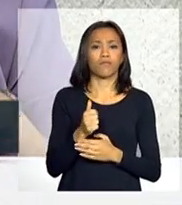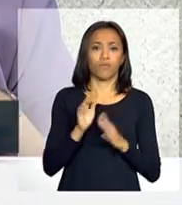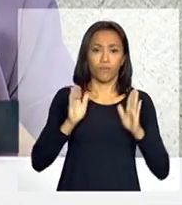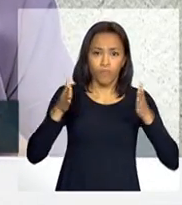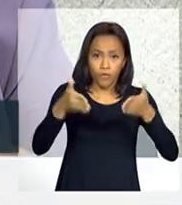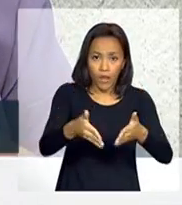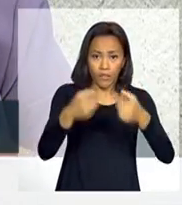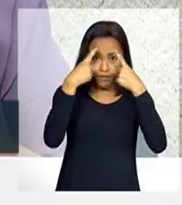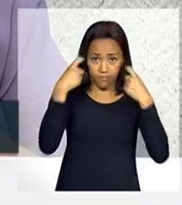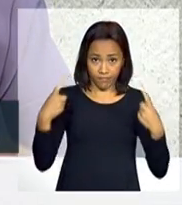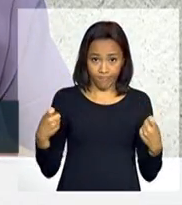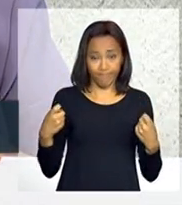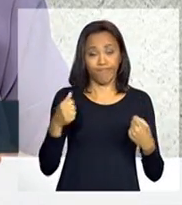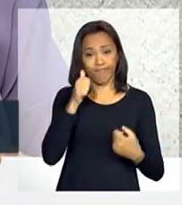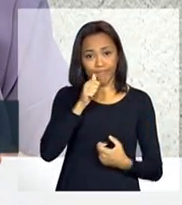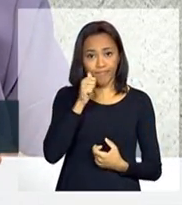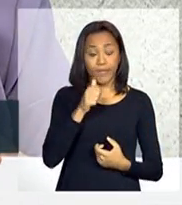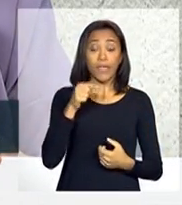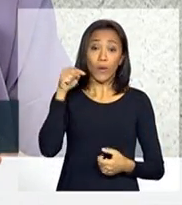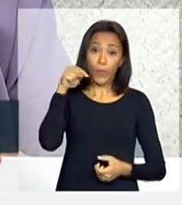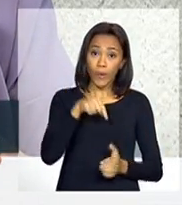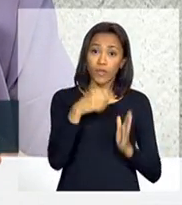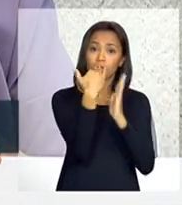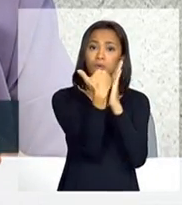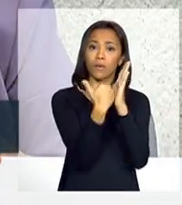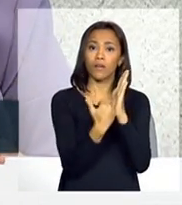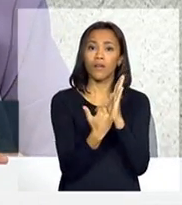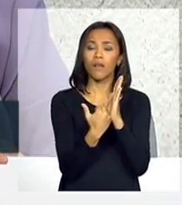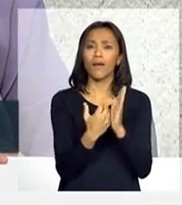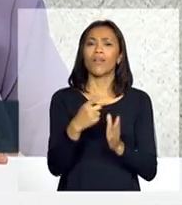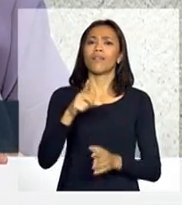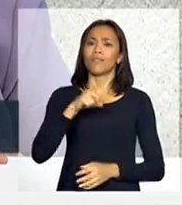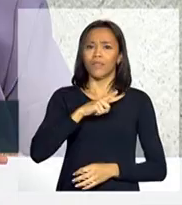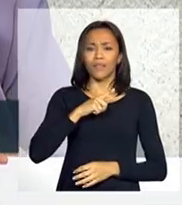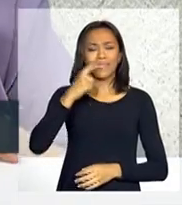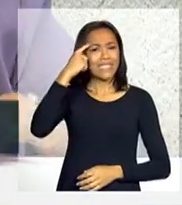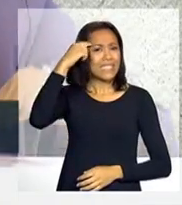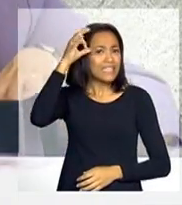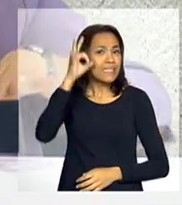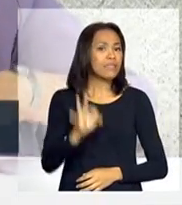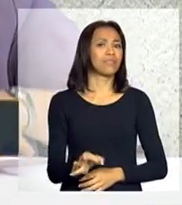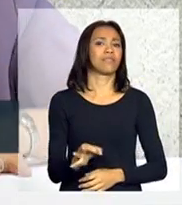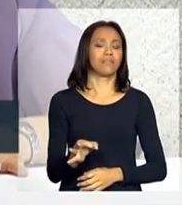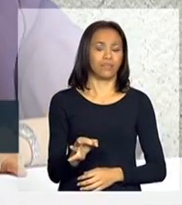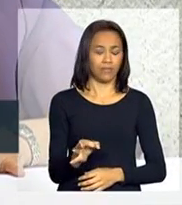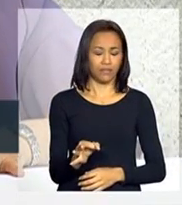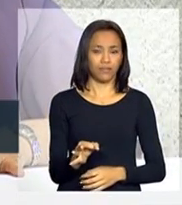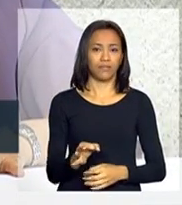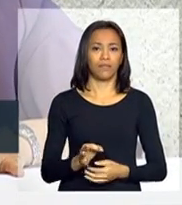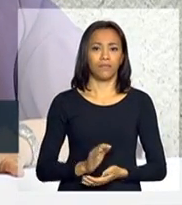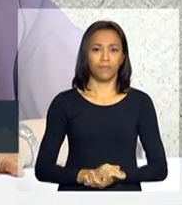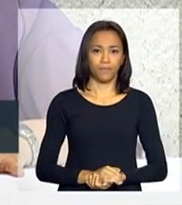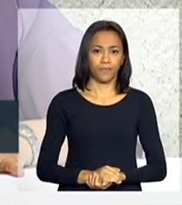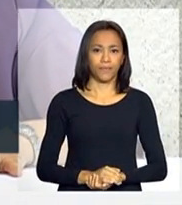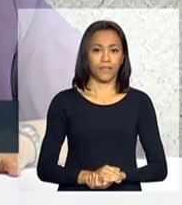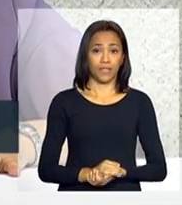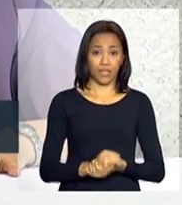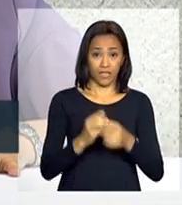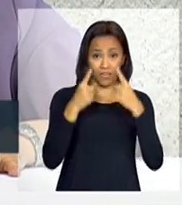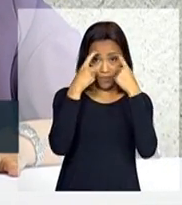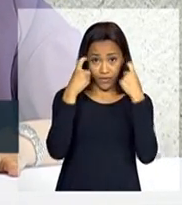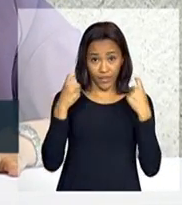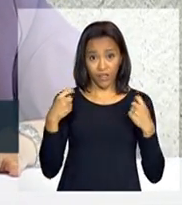com este programa, eu tenho certeza que a violência de